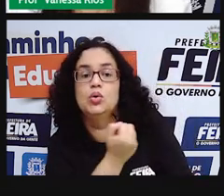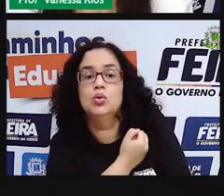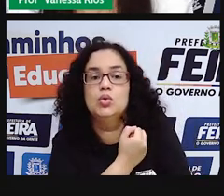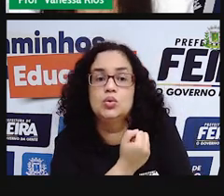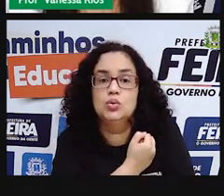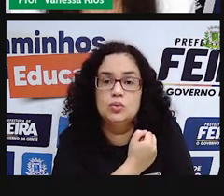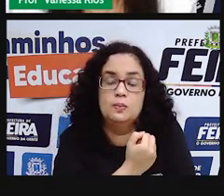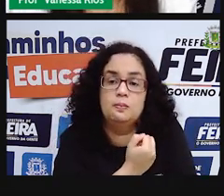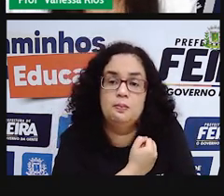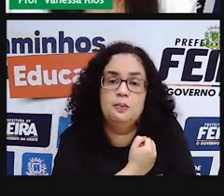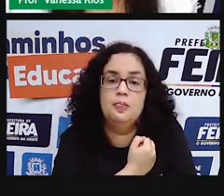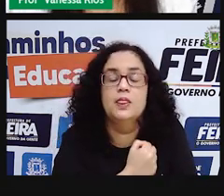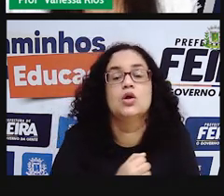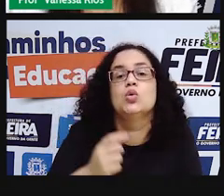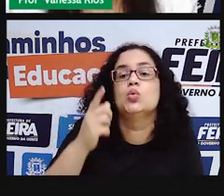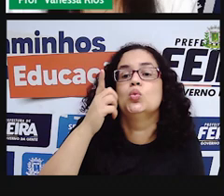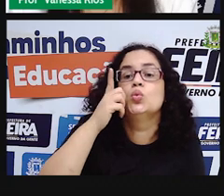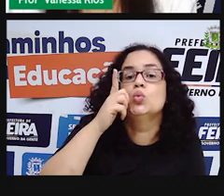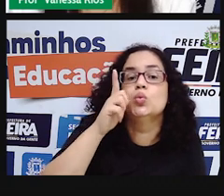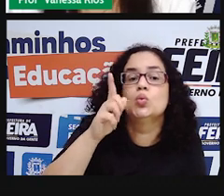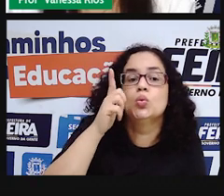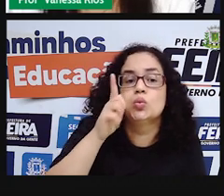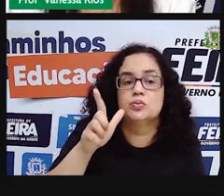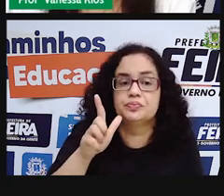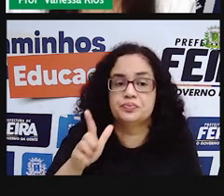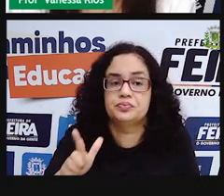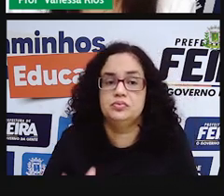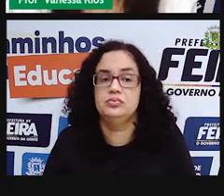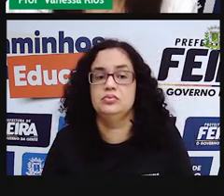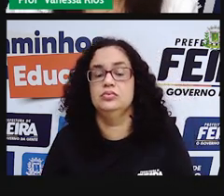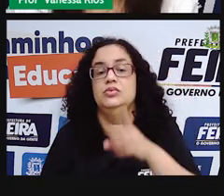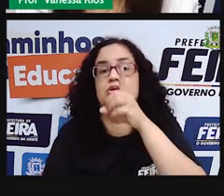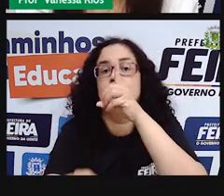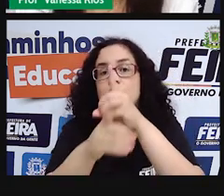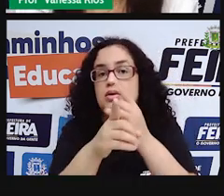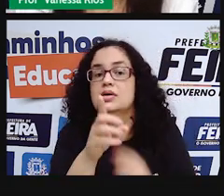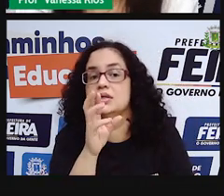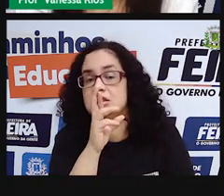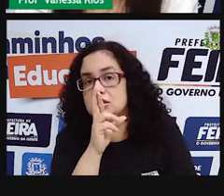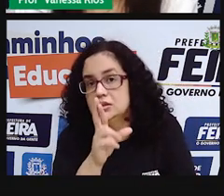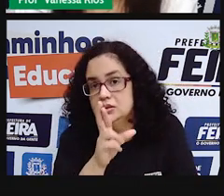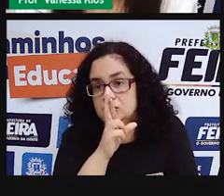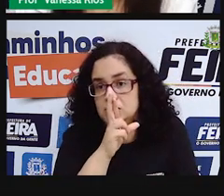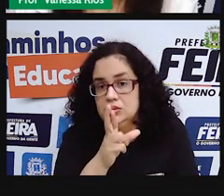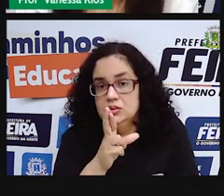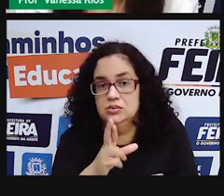E consegue, através da proporção, encontrar os resultados que estavam faltando.